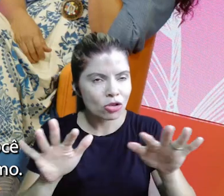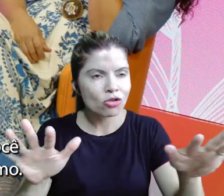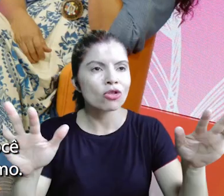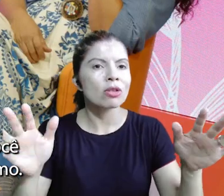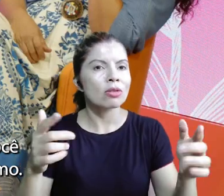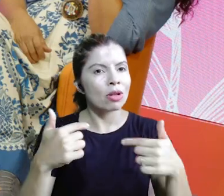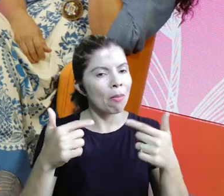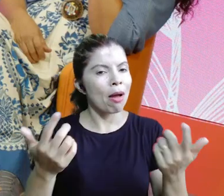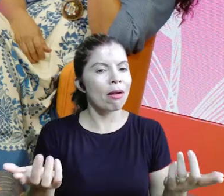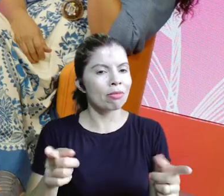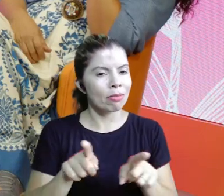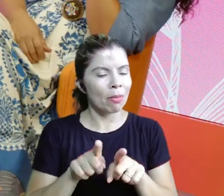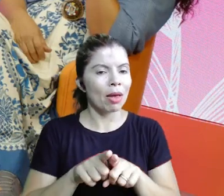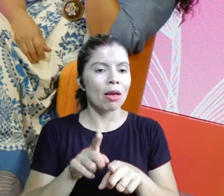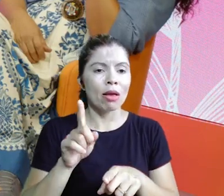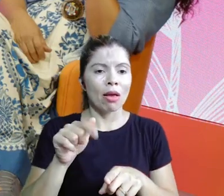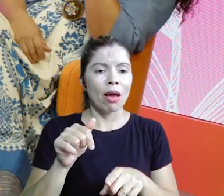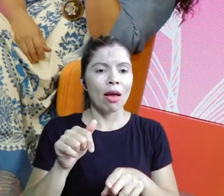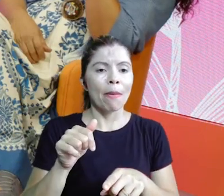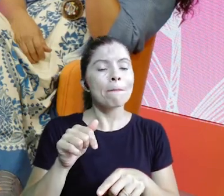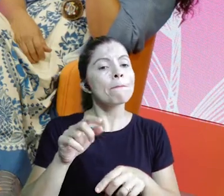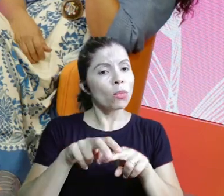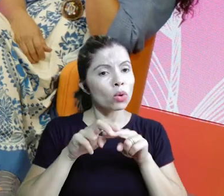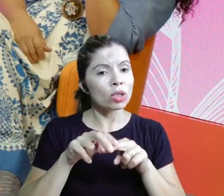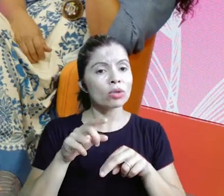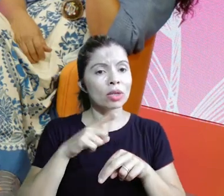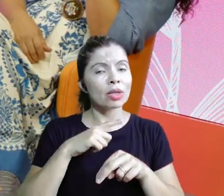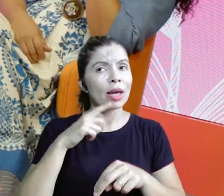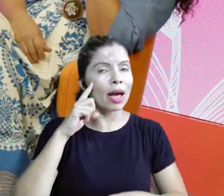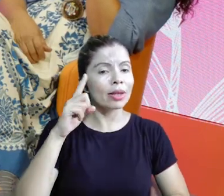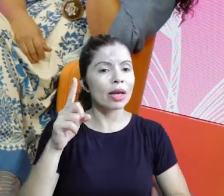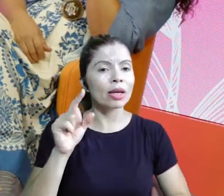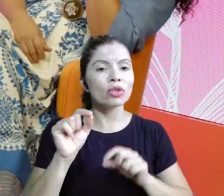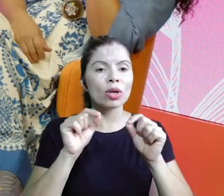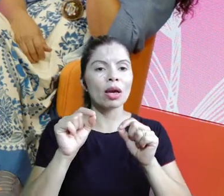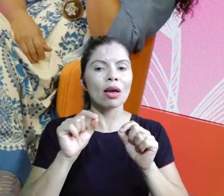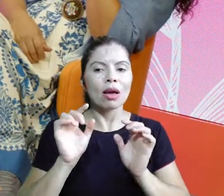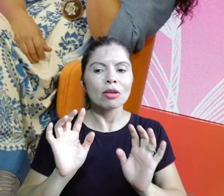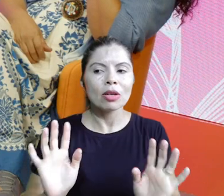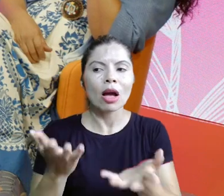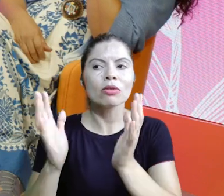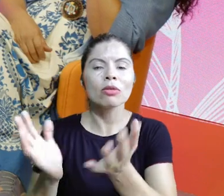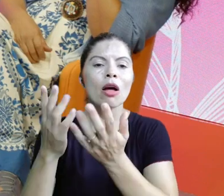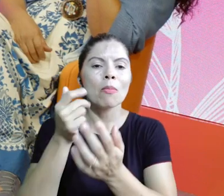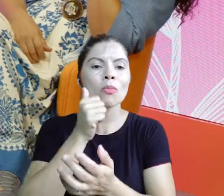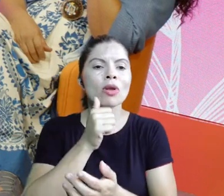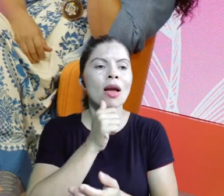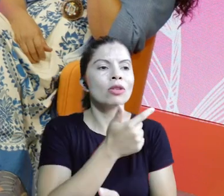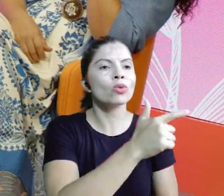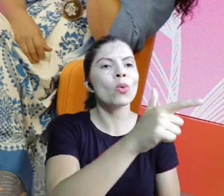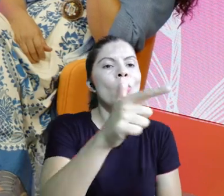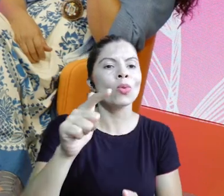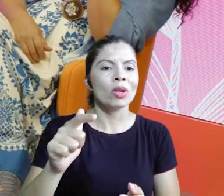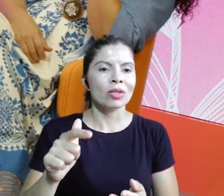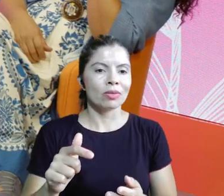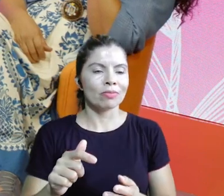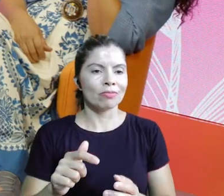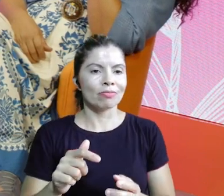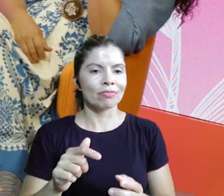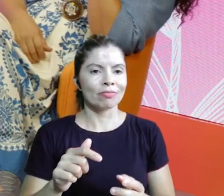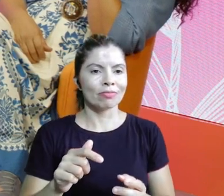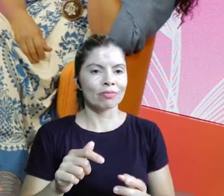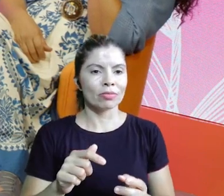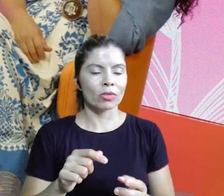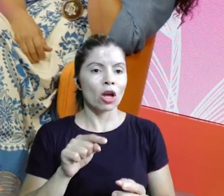expandir com você mesmo porque é também sobre isso porque é por isso que vem a ideia de inspirar mulheres porque assim